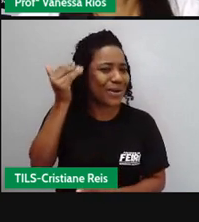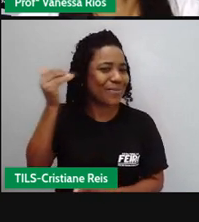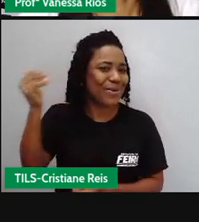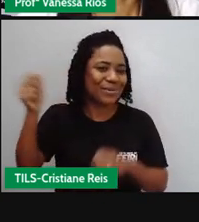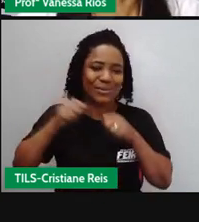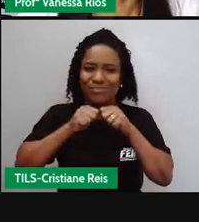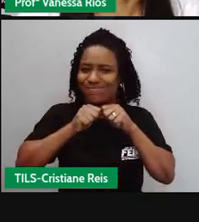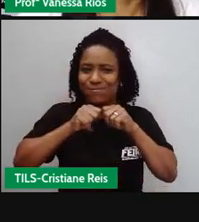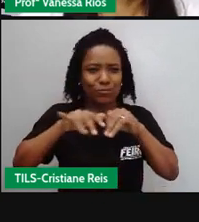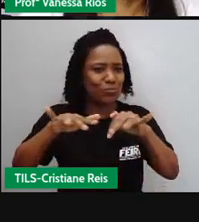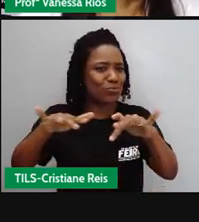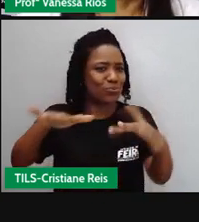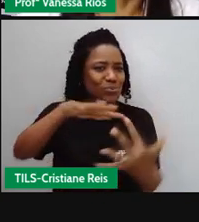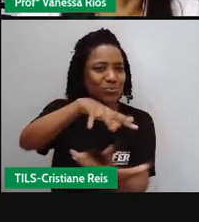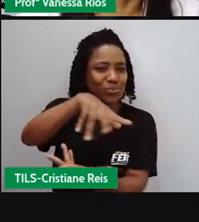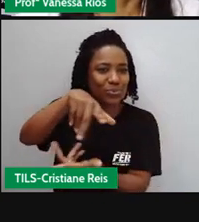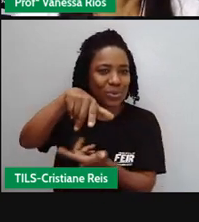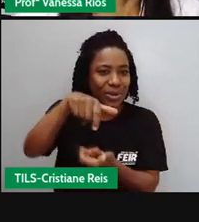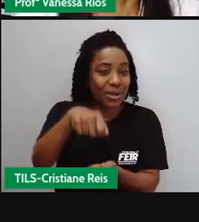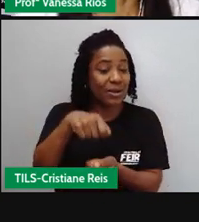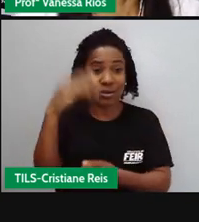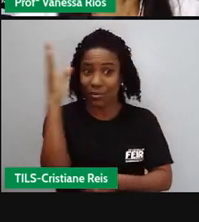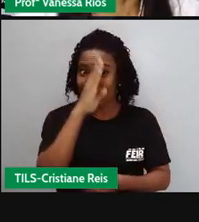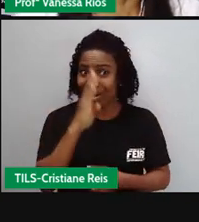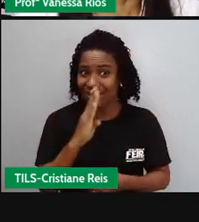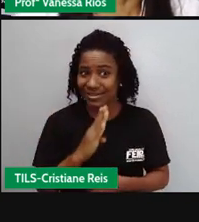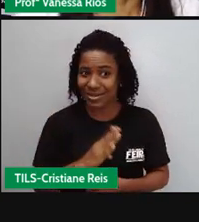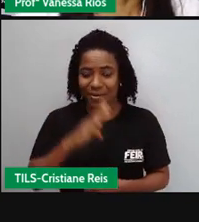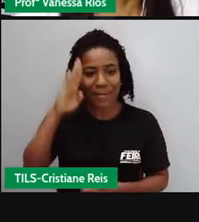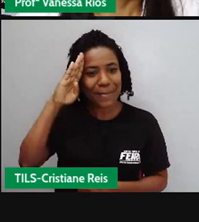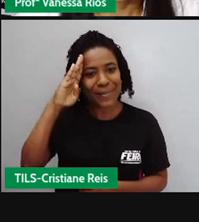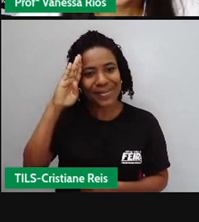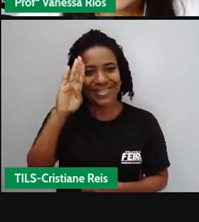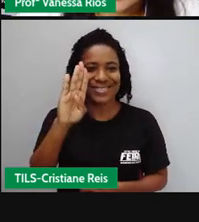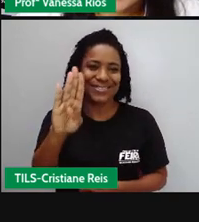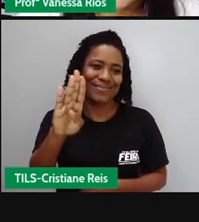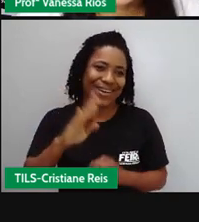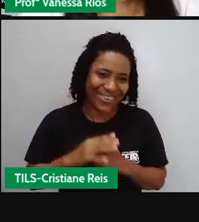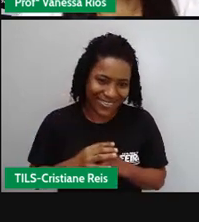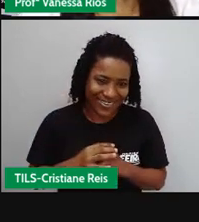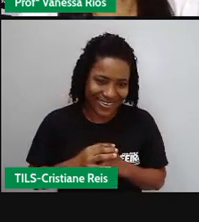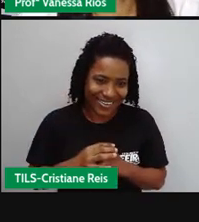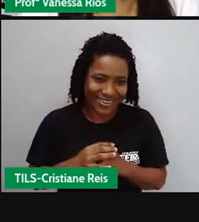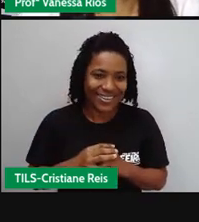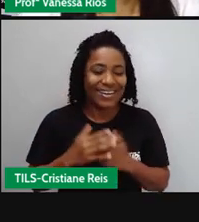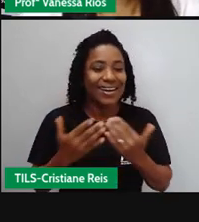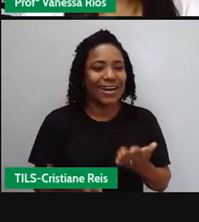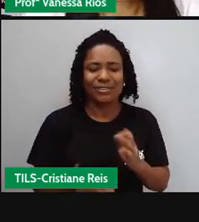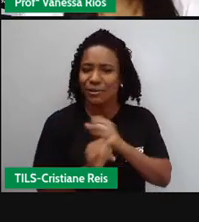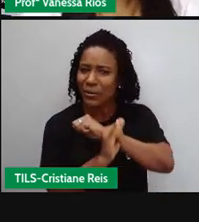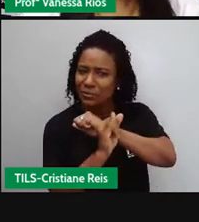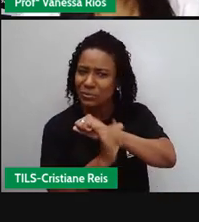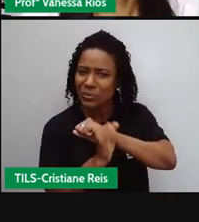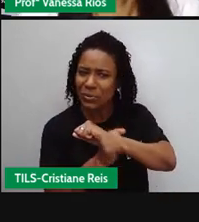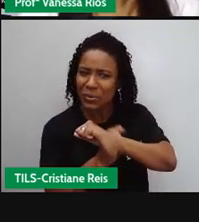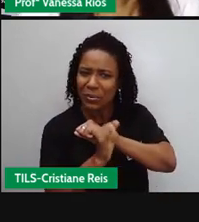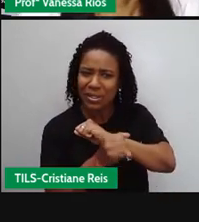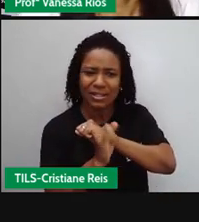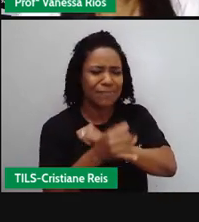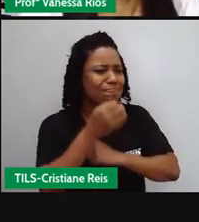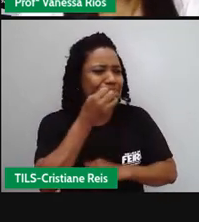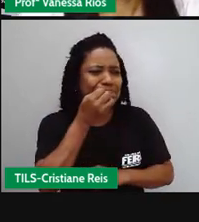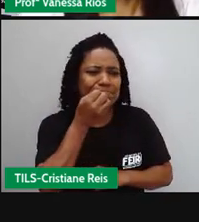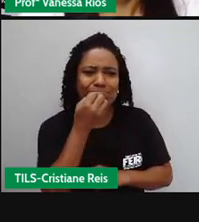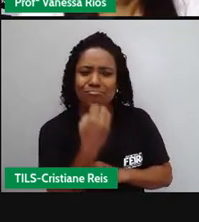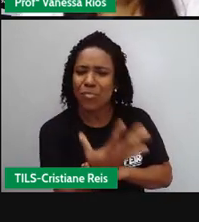entre os escritores brasileiros produzindo aí crônicas muito boas. a gente já fez a leitura de uma